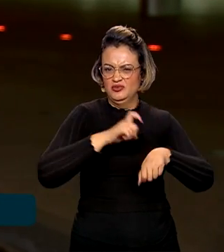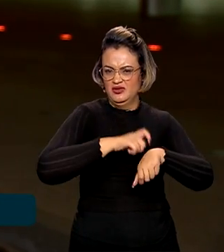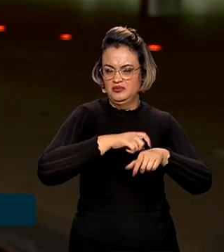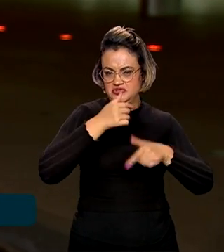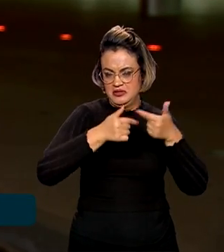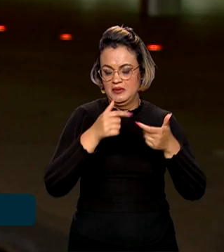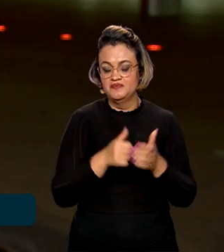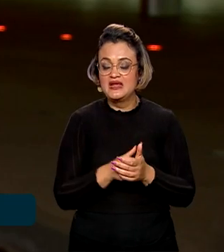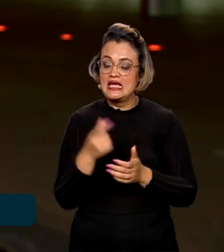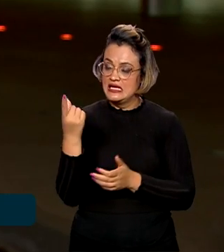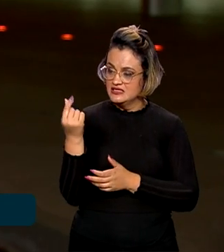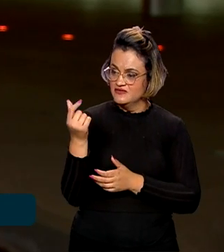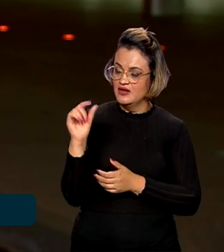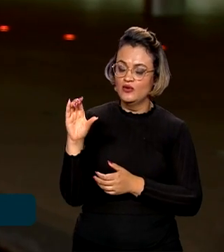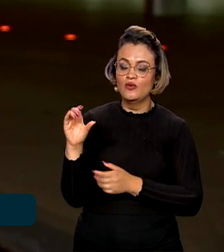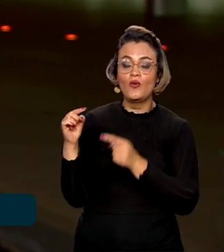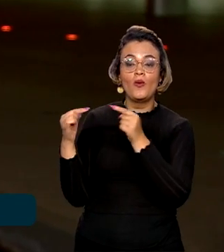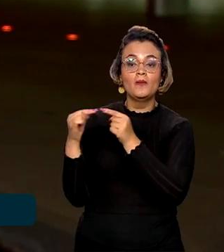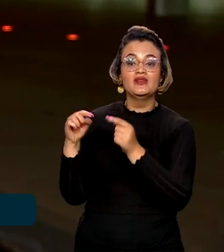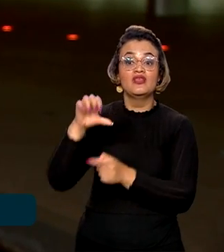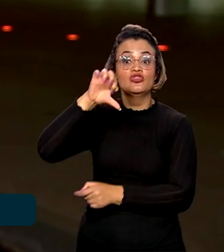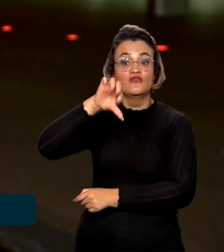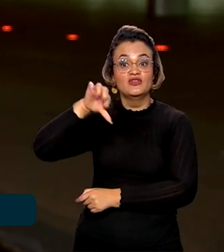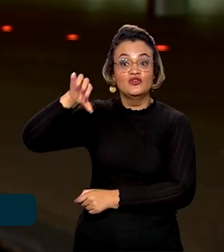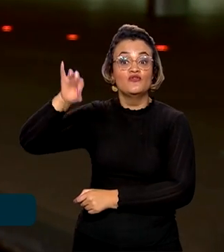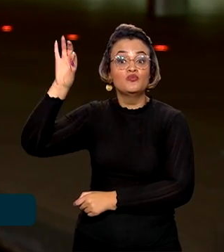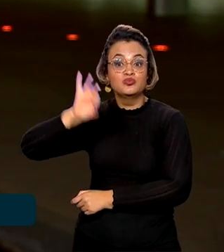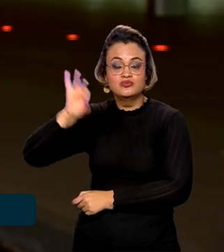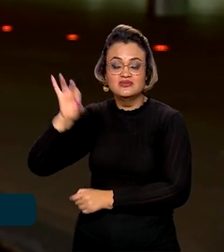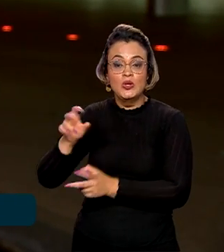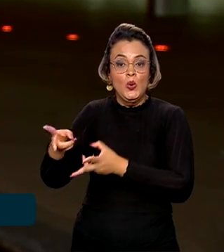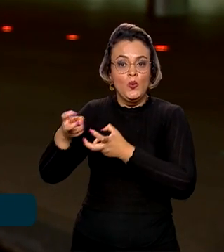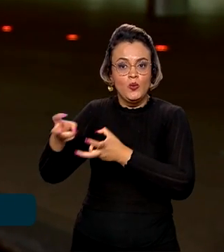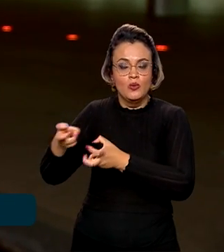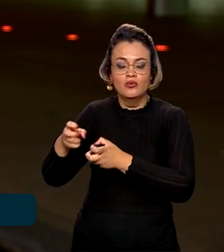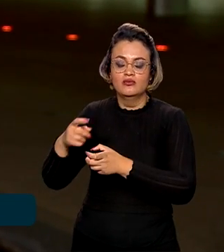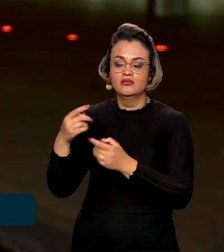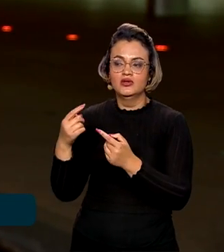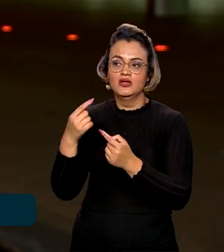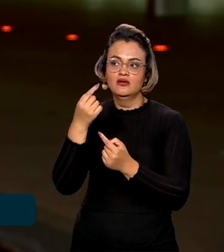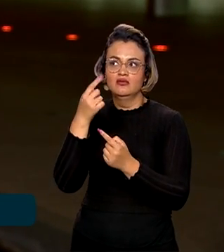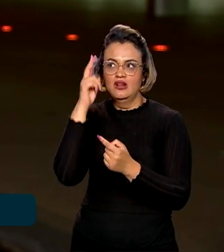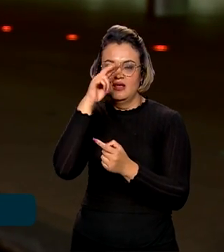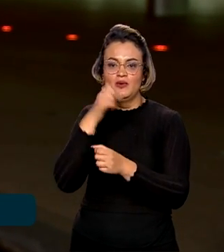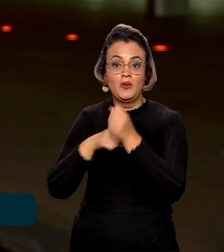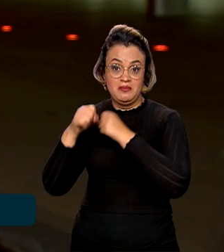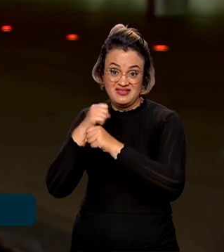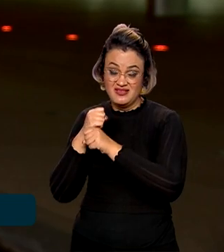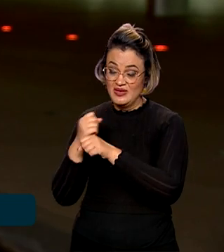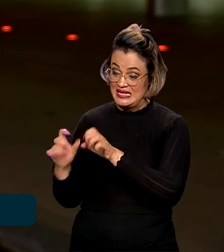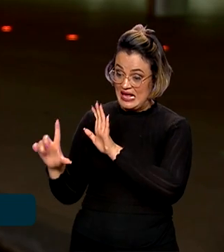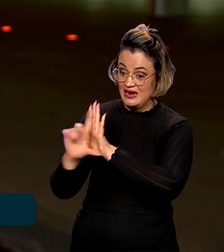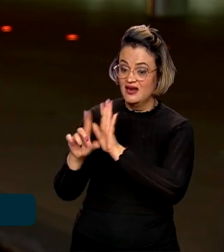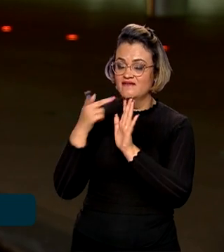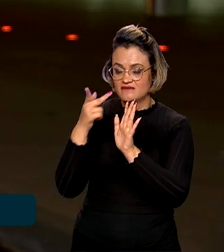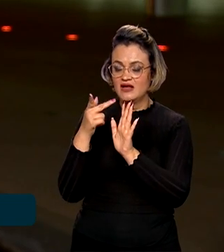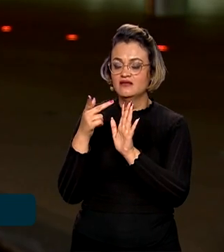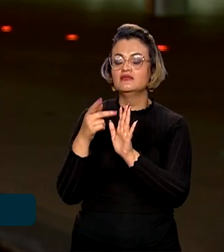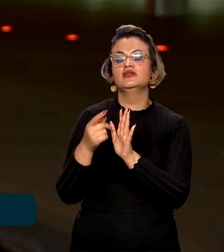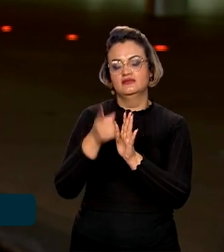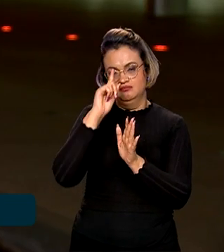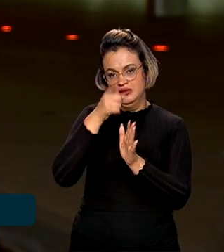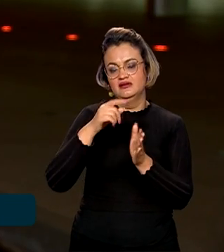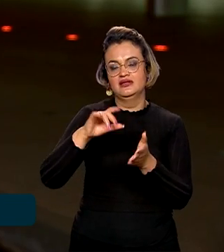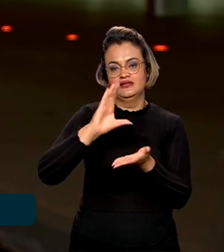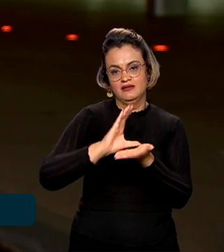quantia representa 99% do lucro do fundo no ano passado, que por lei deve ser repassado aos trabalhadores.